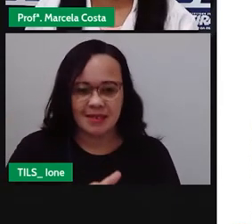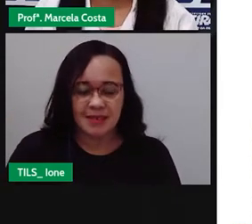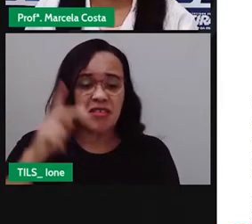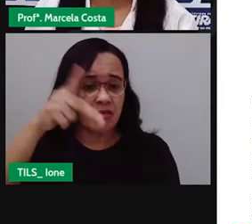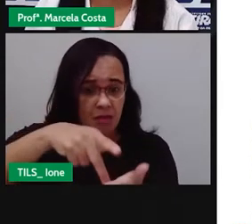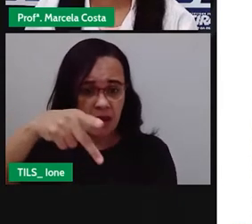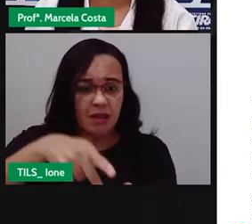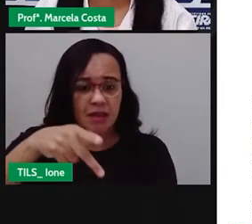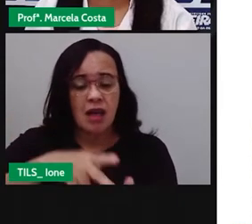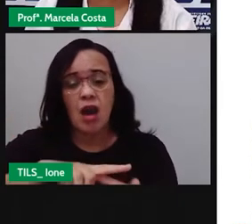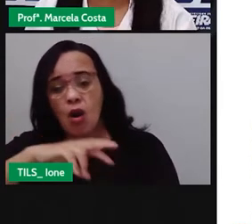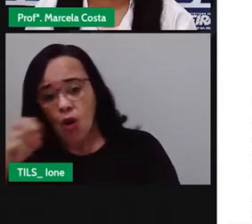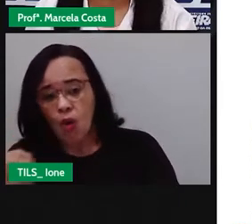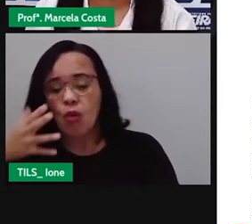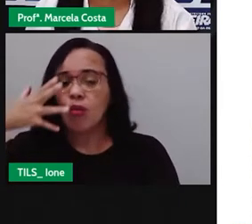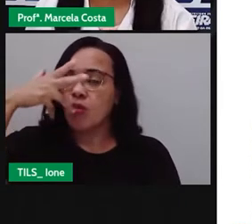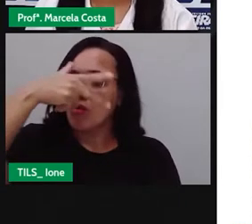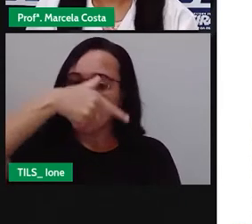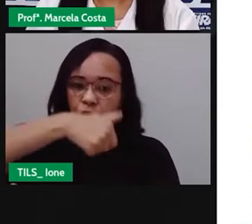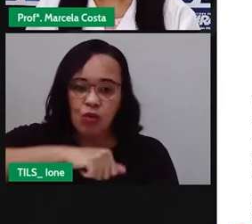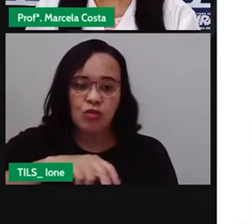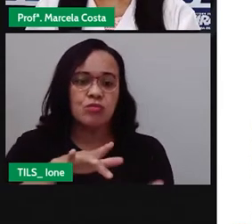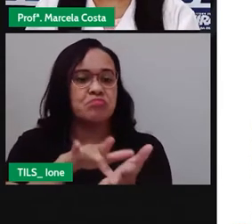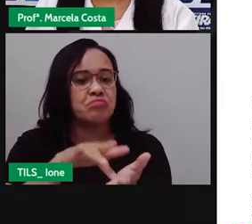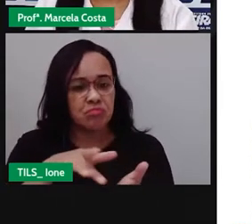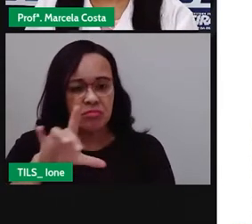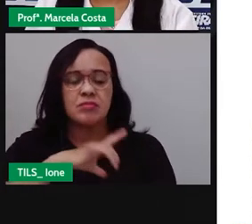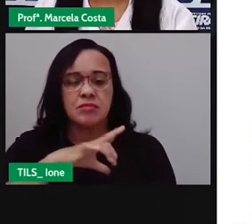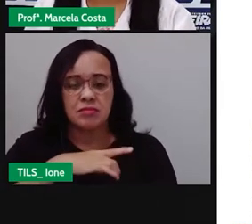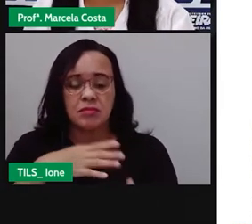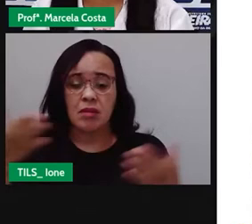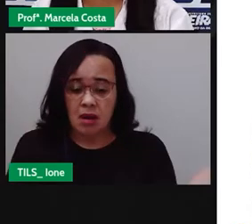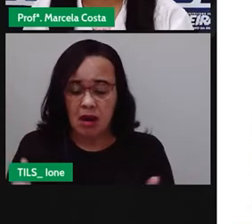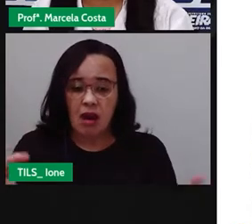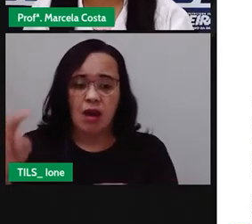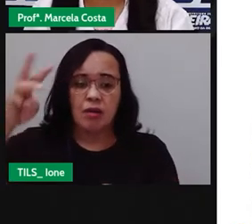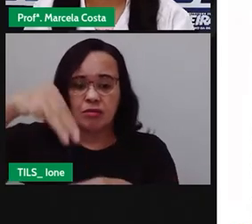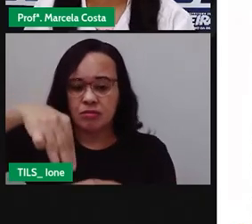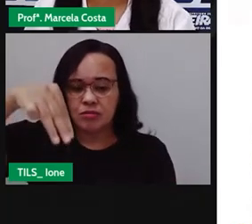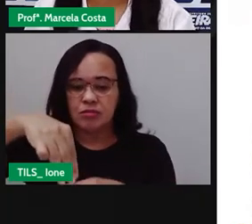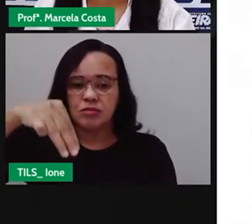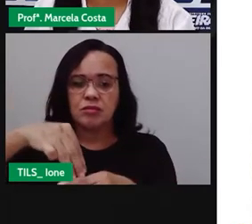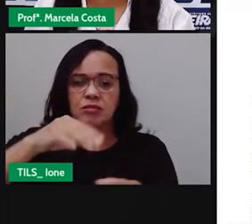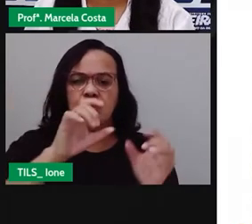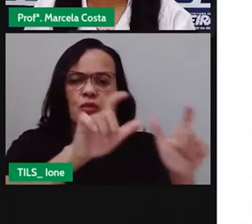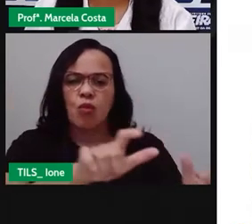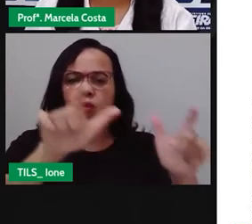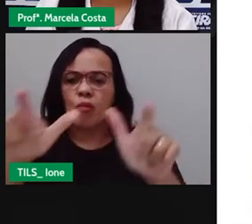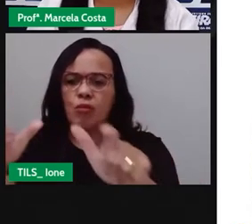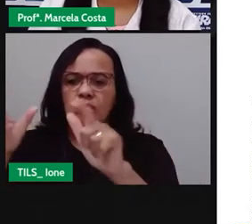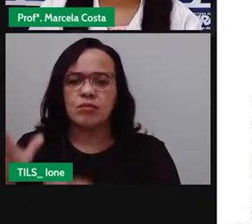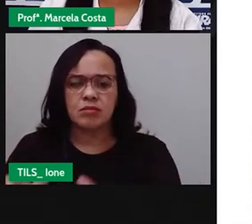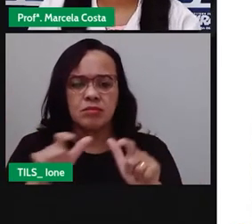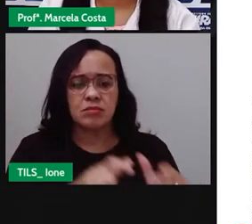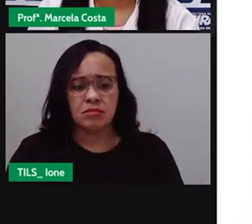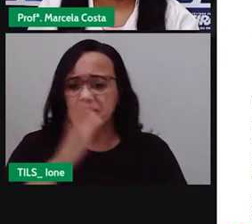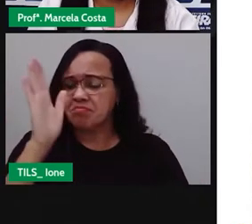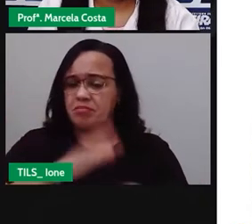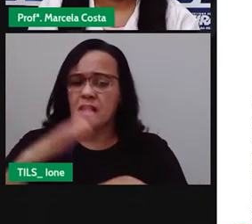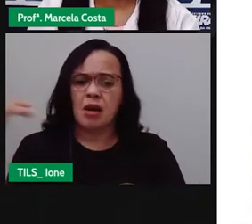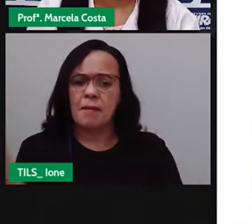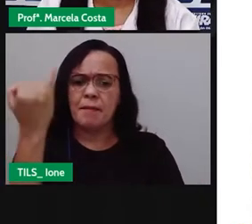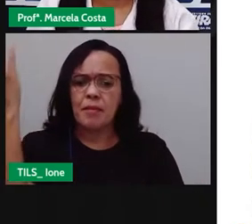Aqui no nosso município tem alguns pontos turísticos que são de importância